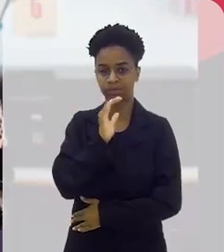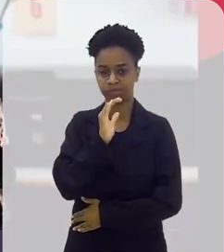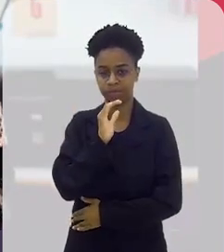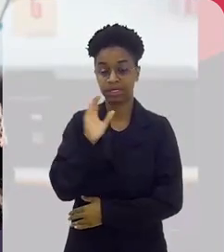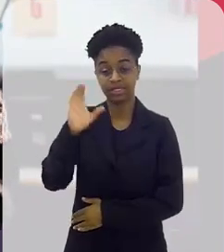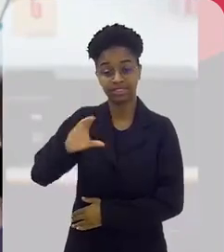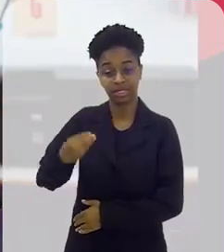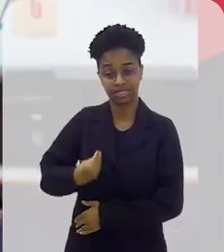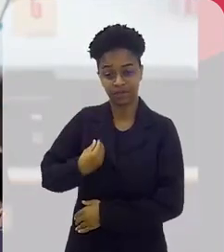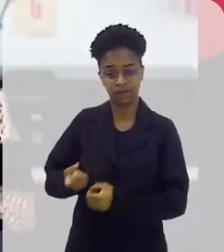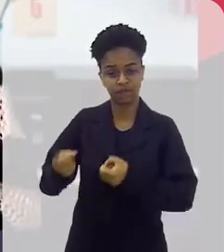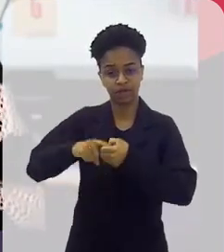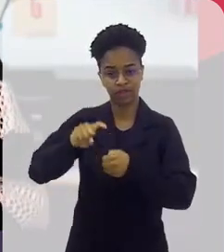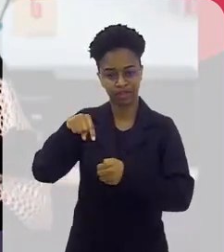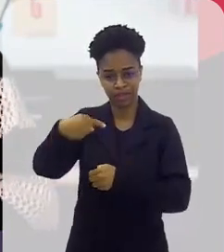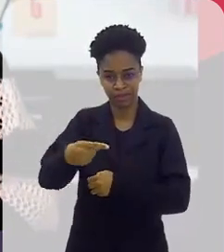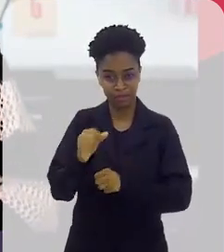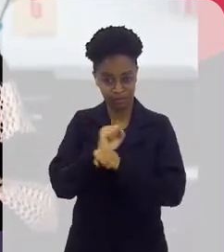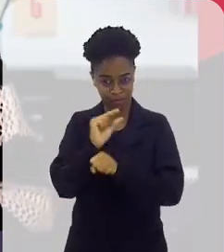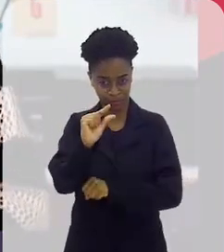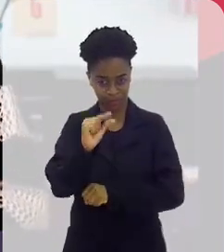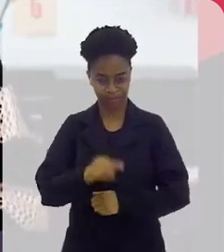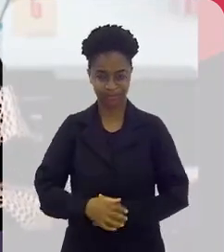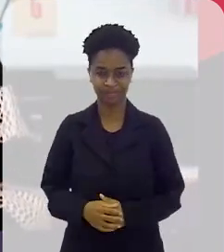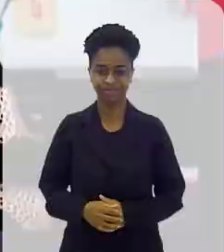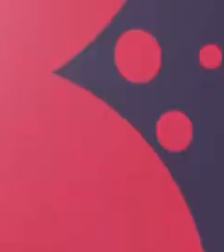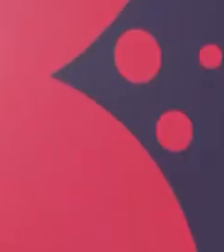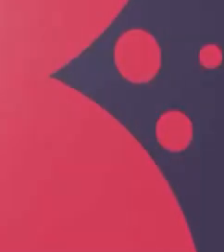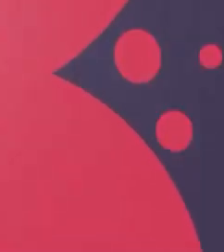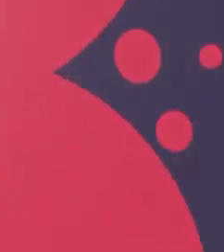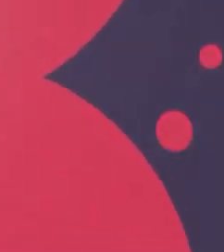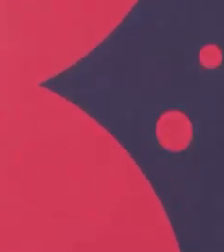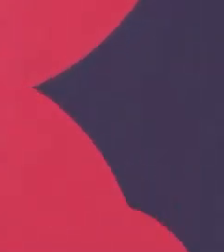rapidinho agora. Ciência e Existência volta já já. Não sai daí.